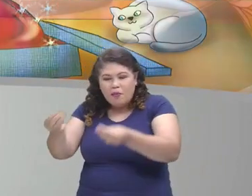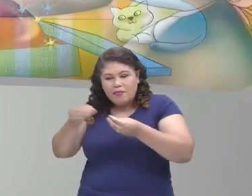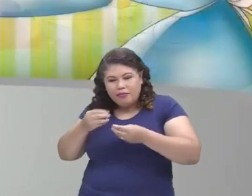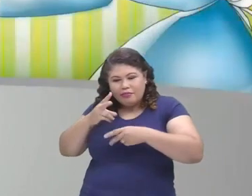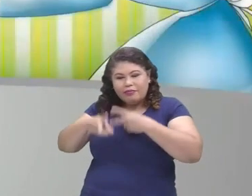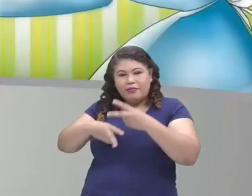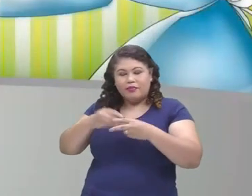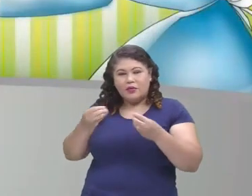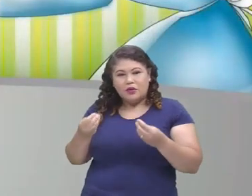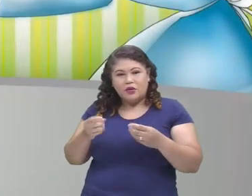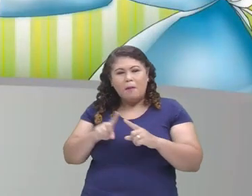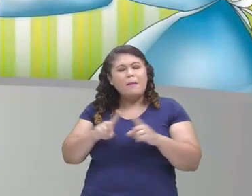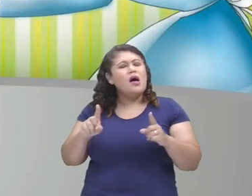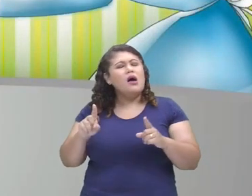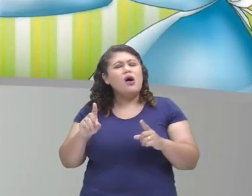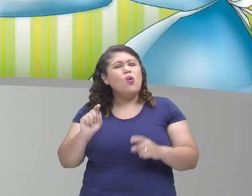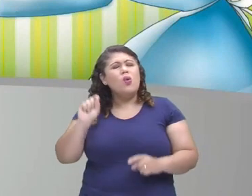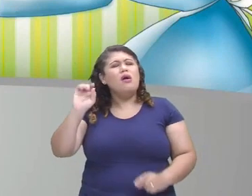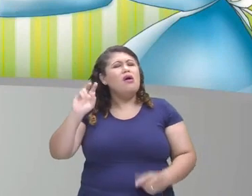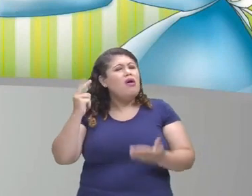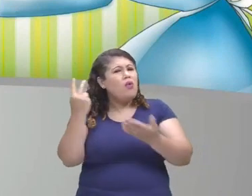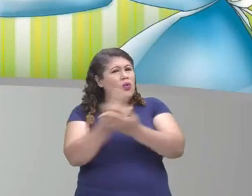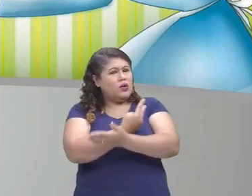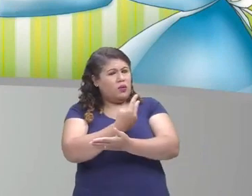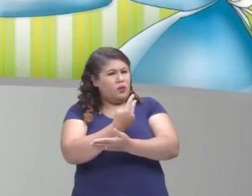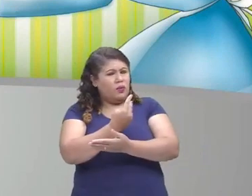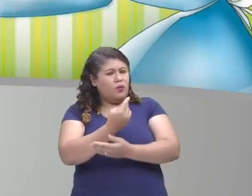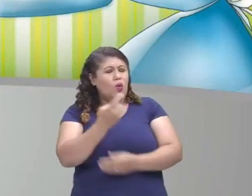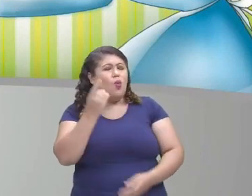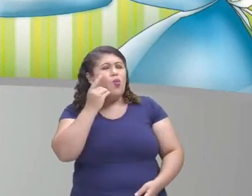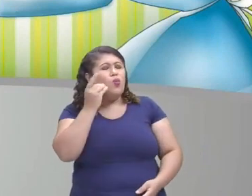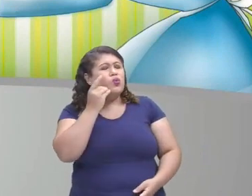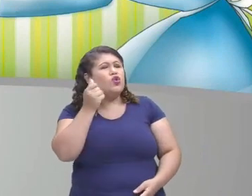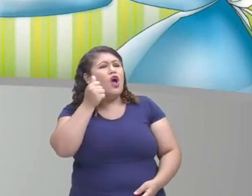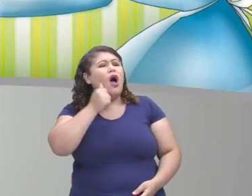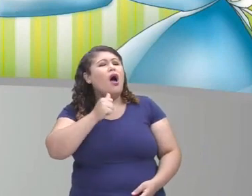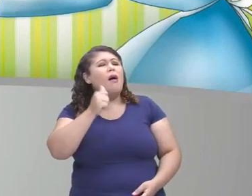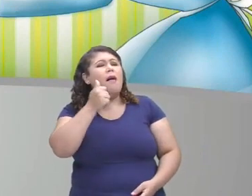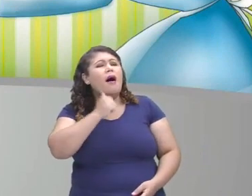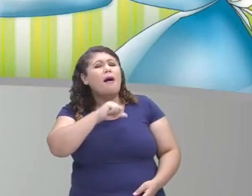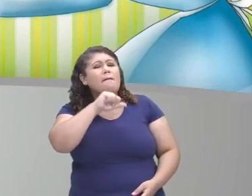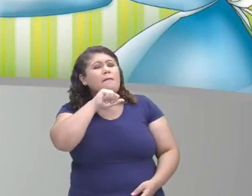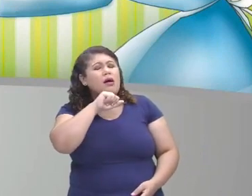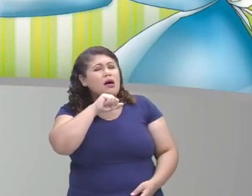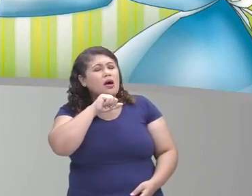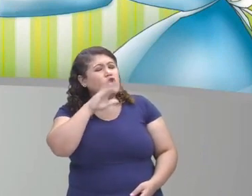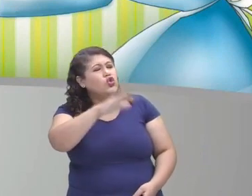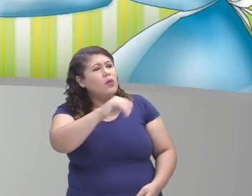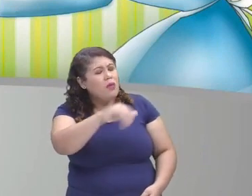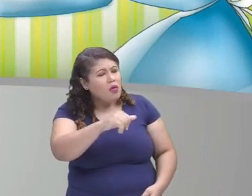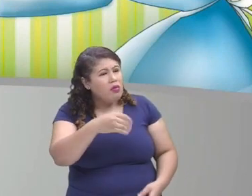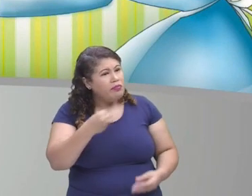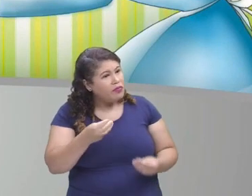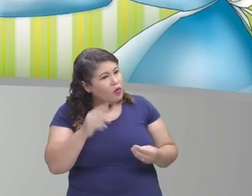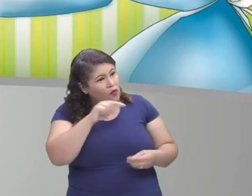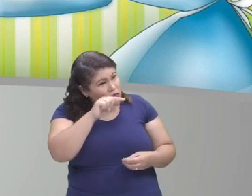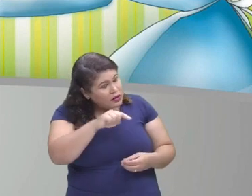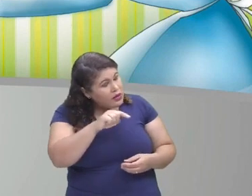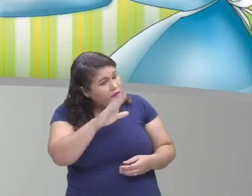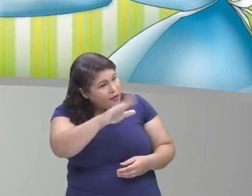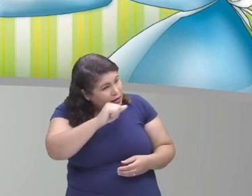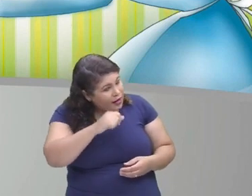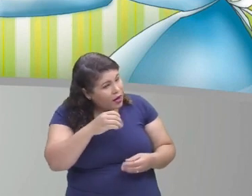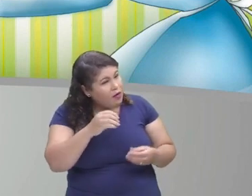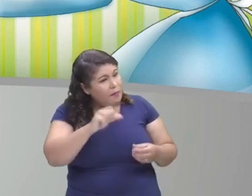um dia, a mãe da Chapeuzinho Vermelho disse, Aqui, filha, pegue esta cesta